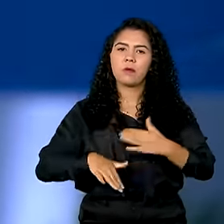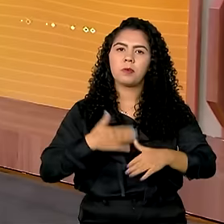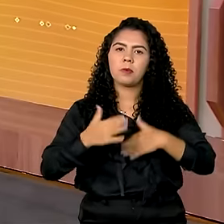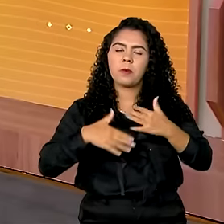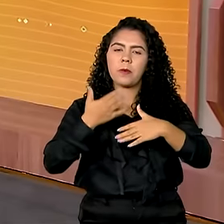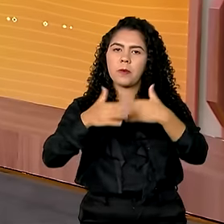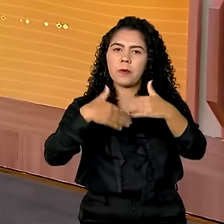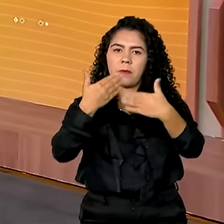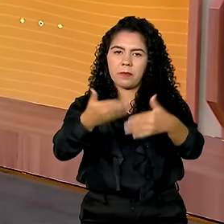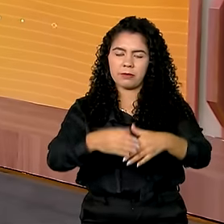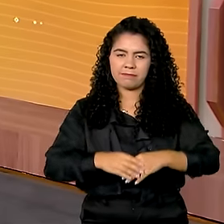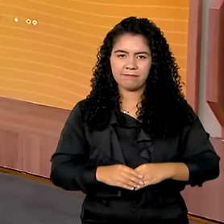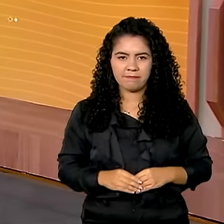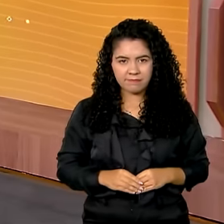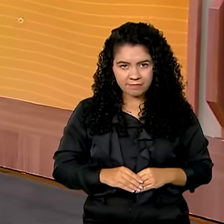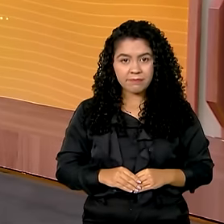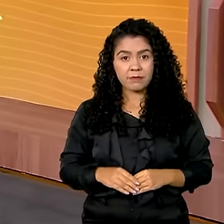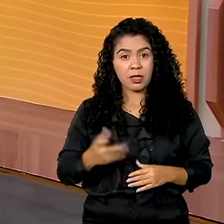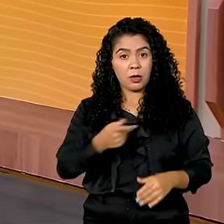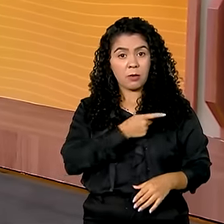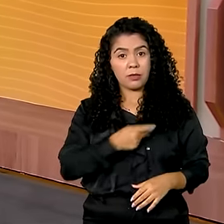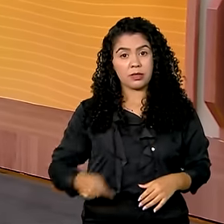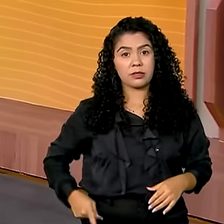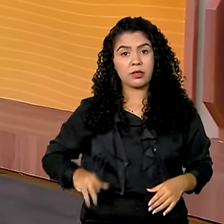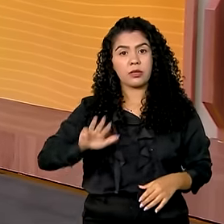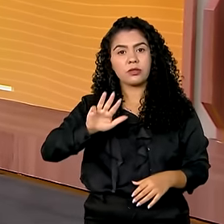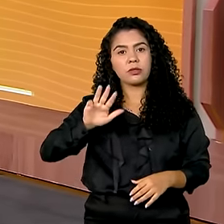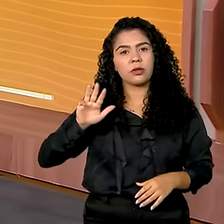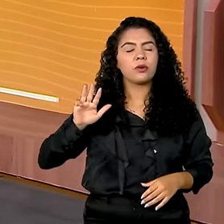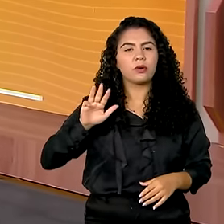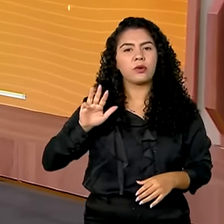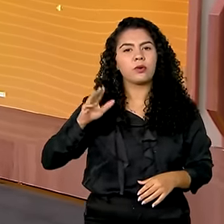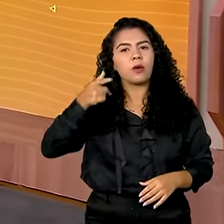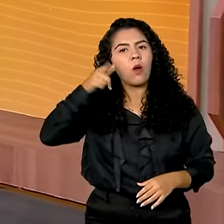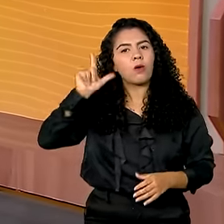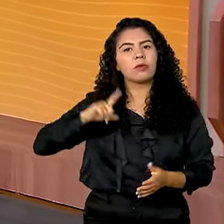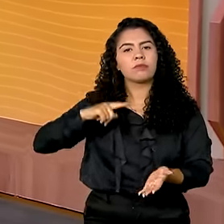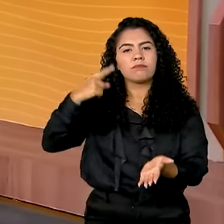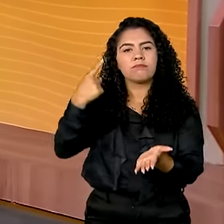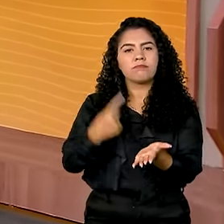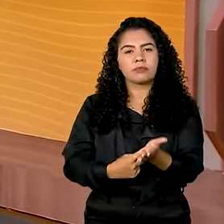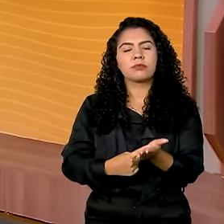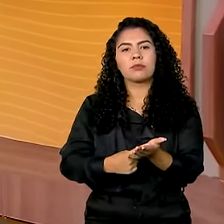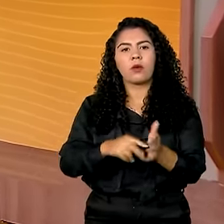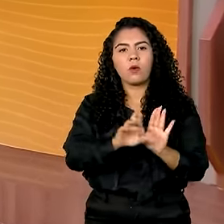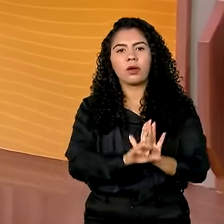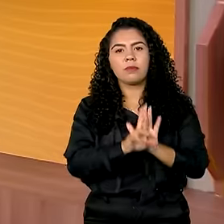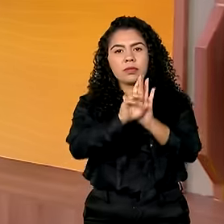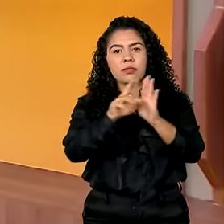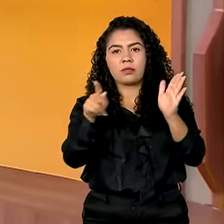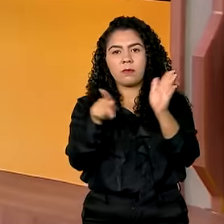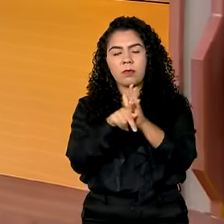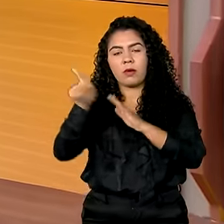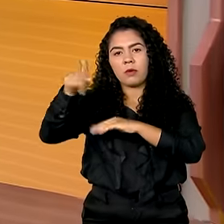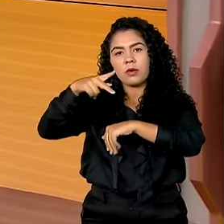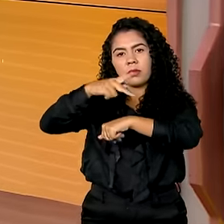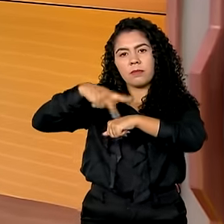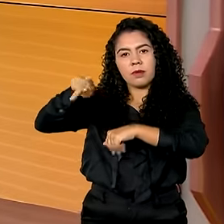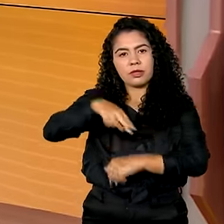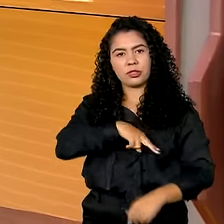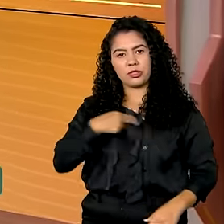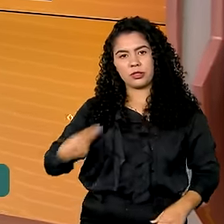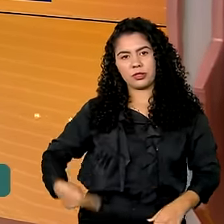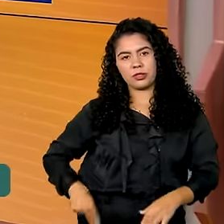jogado. Olha, o presidente Lula recebeu o presidente da multinacional chinesa GWM.